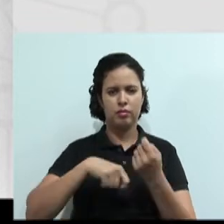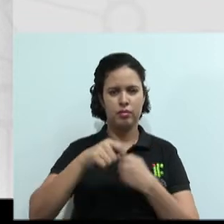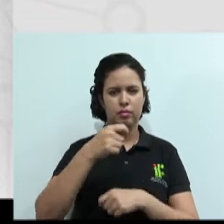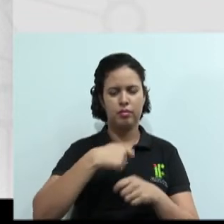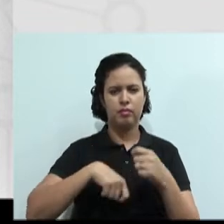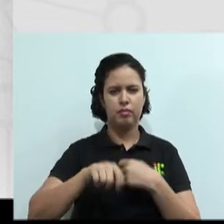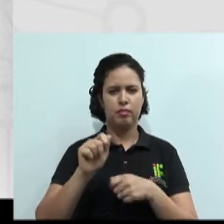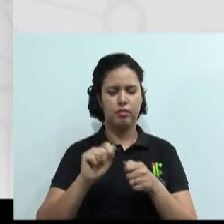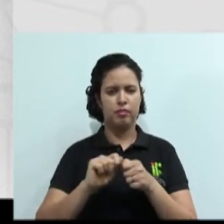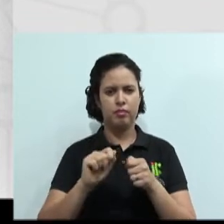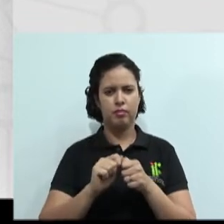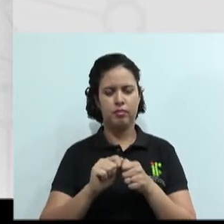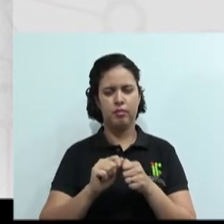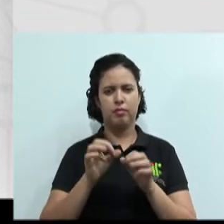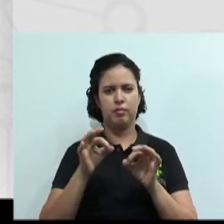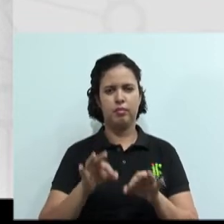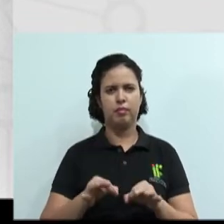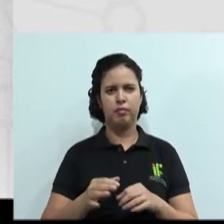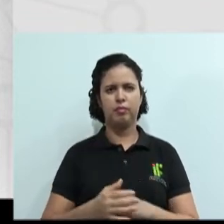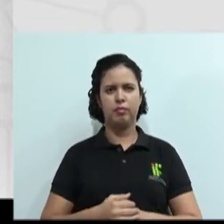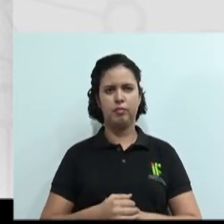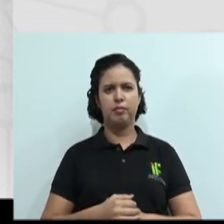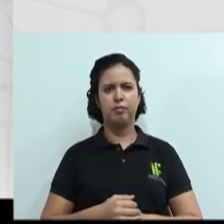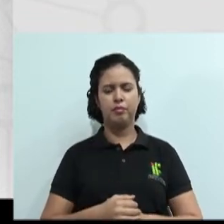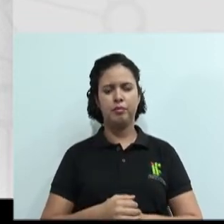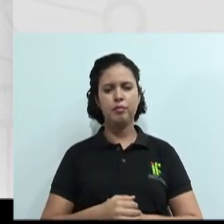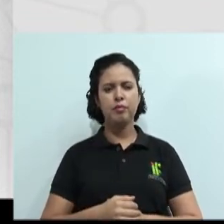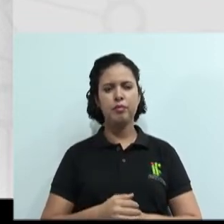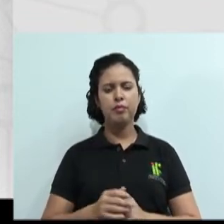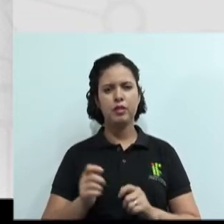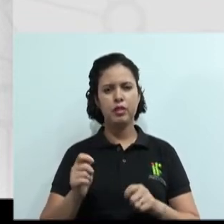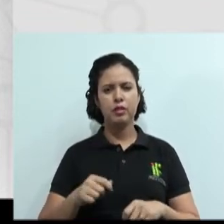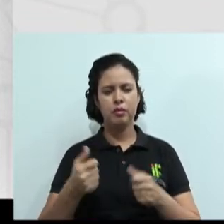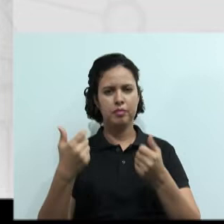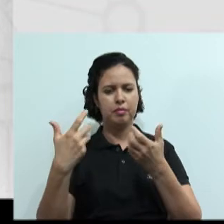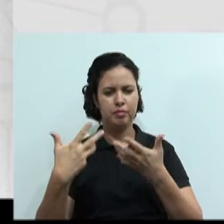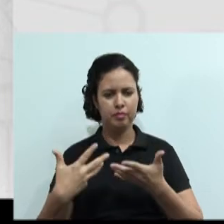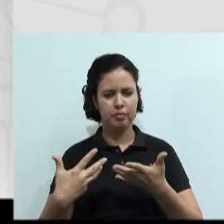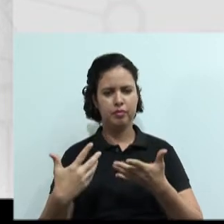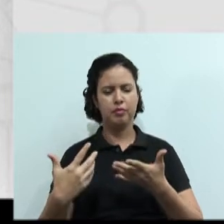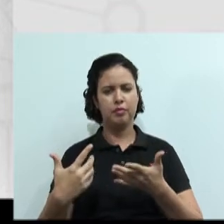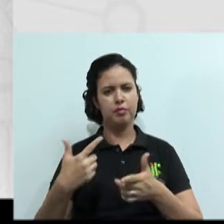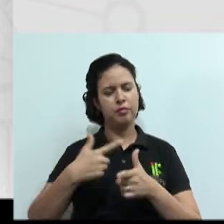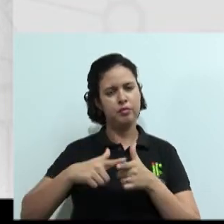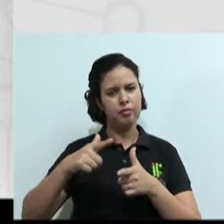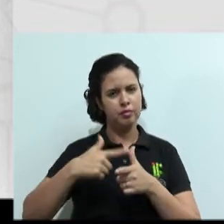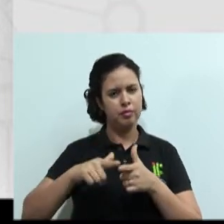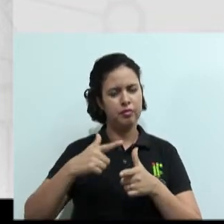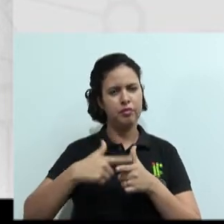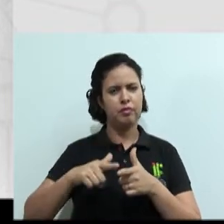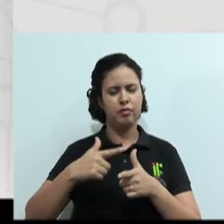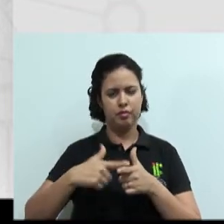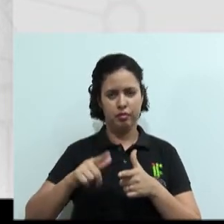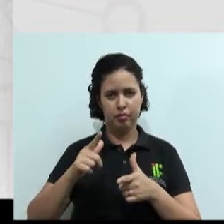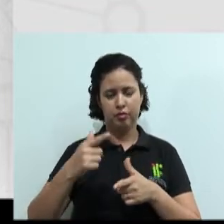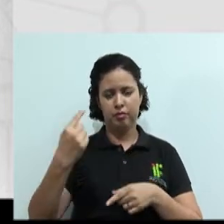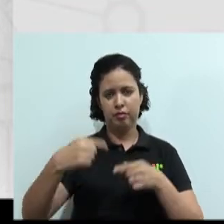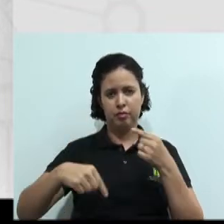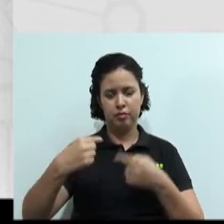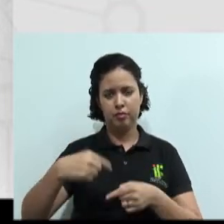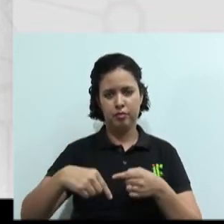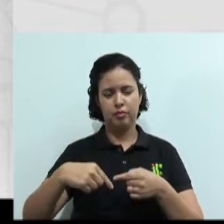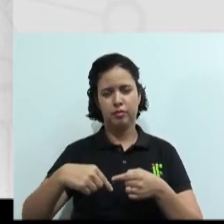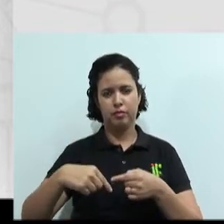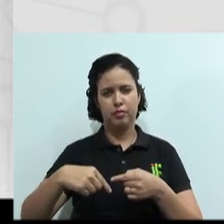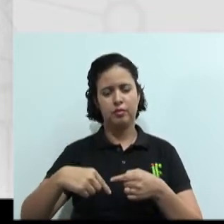executada com sucesso. Sendo assim, nós podemos dizer que o conflito ele é inevitável, mas necessariamente ele não é